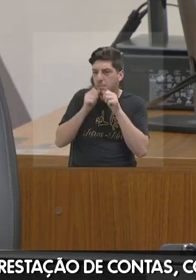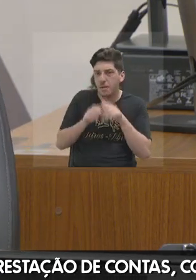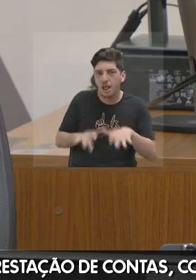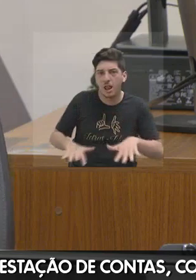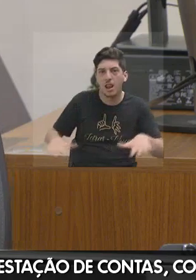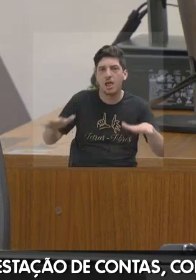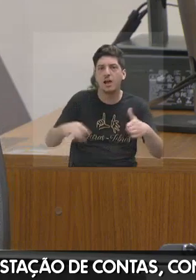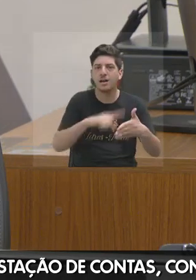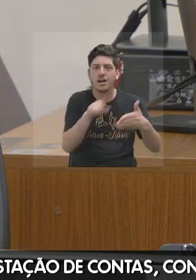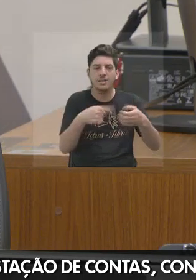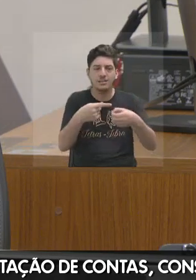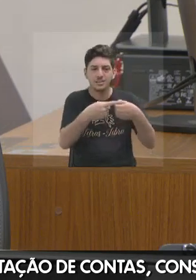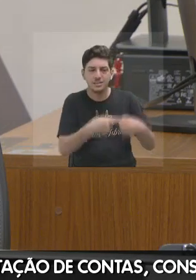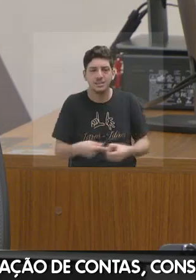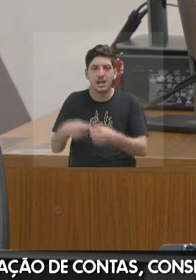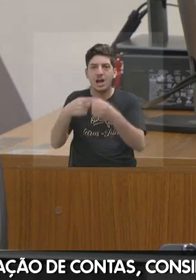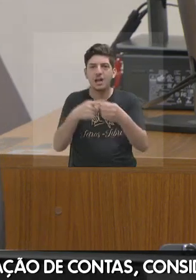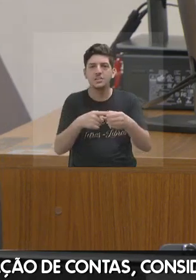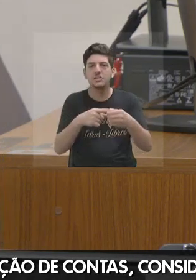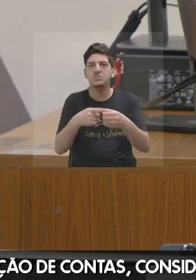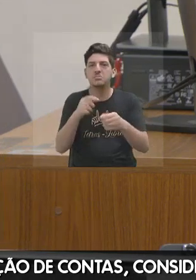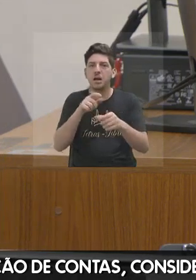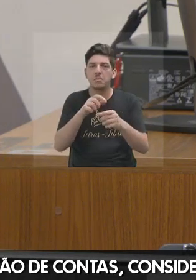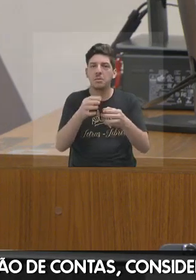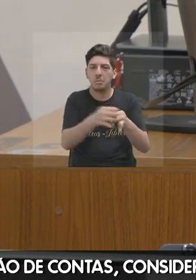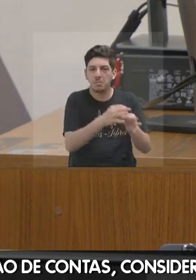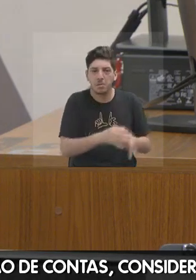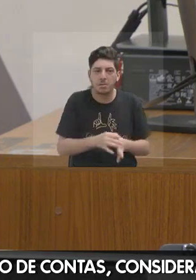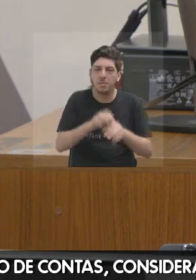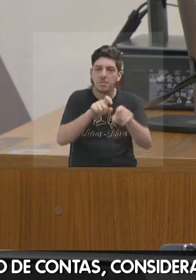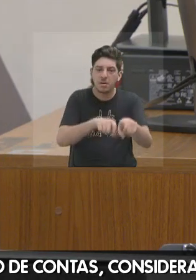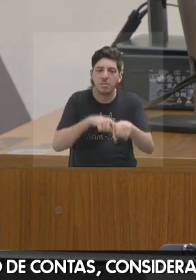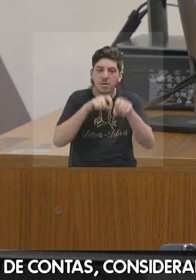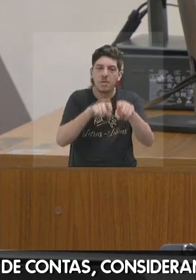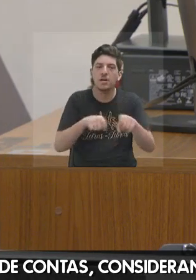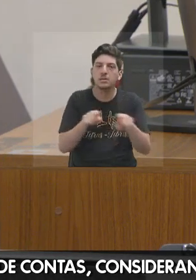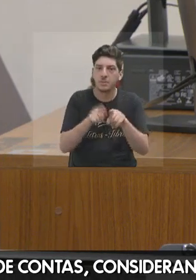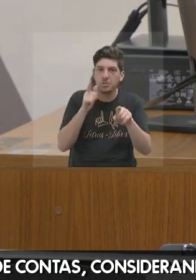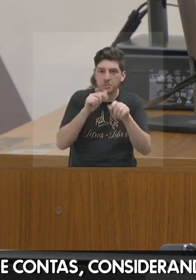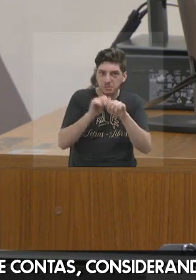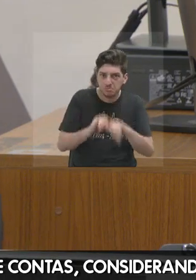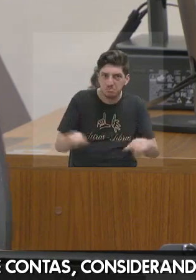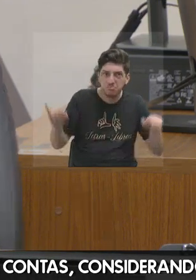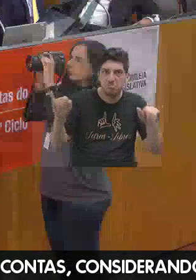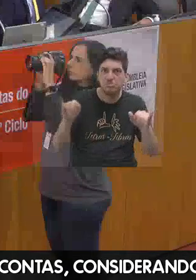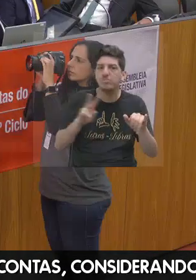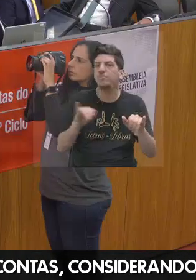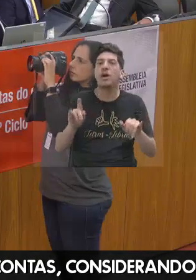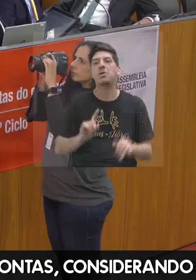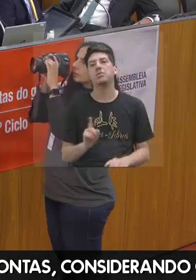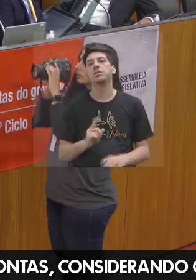interiorização da emissora, dando destaque à programação do interior e fazendo chegar a todo o Estado? Obrigada.